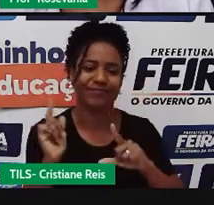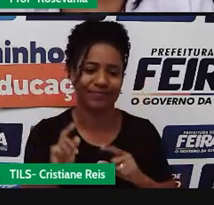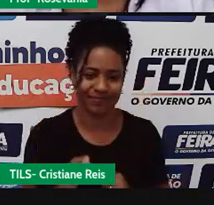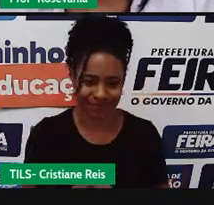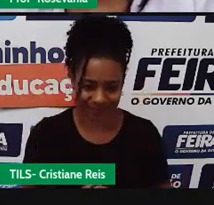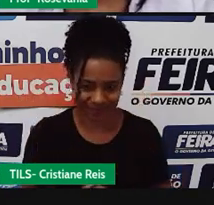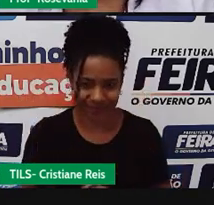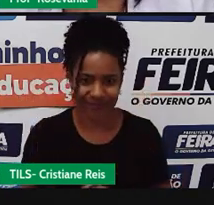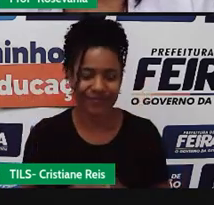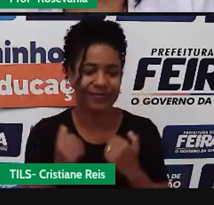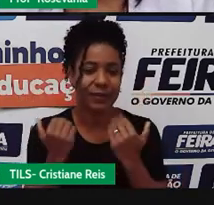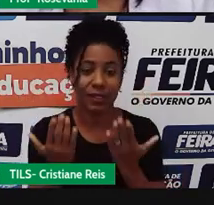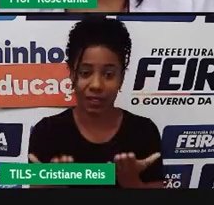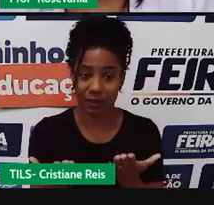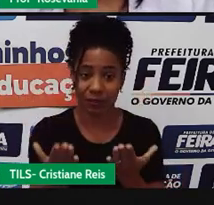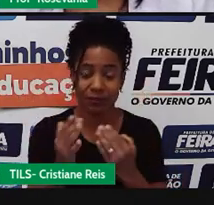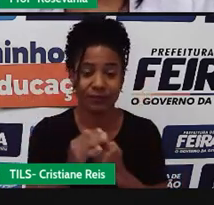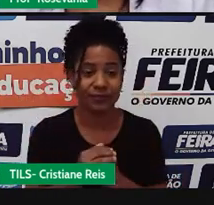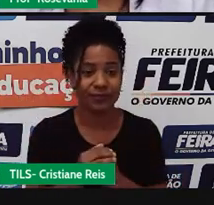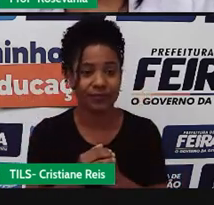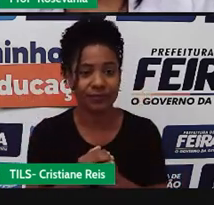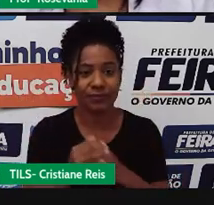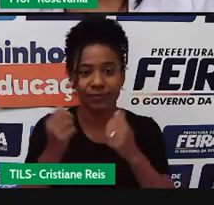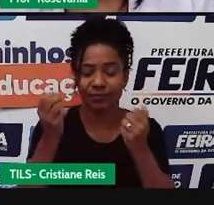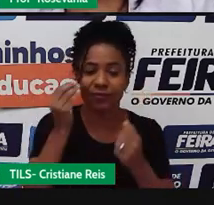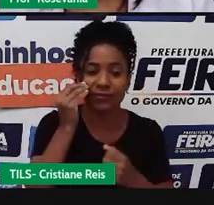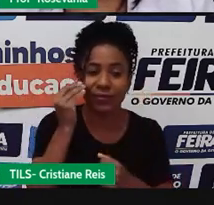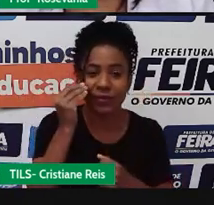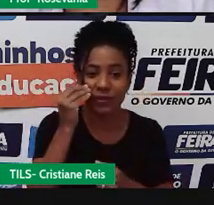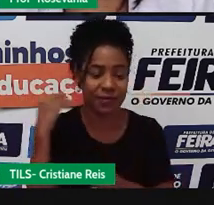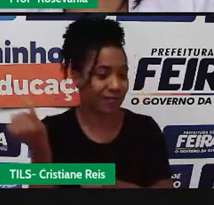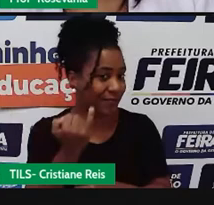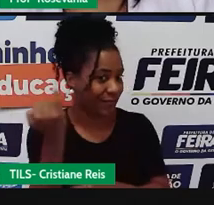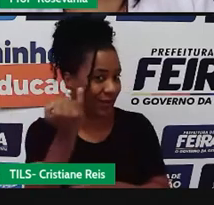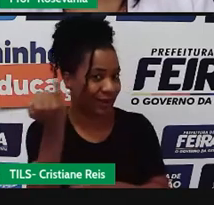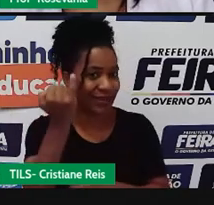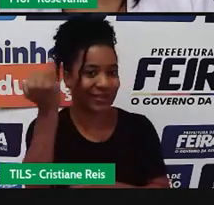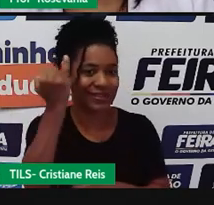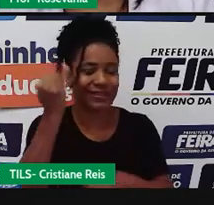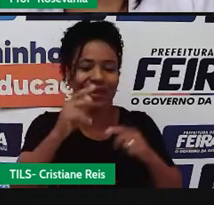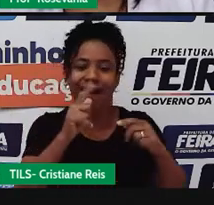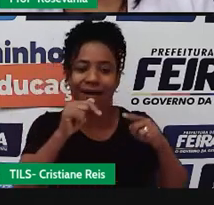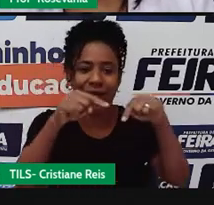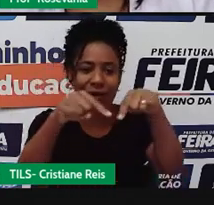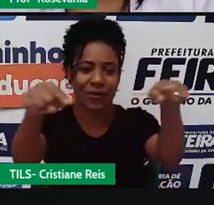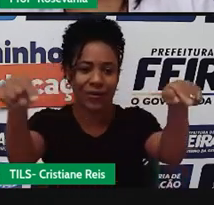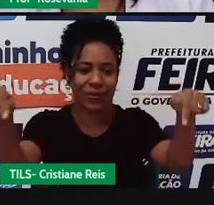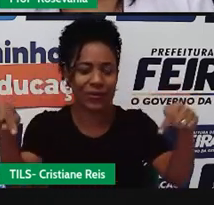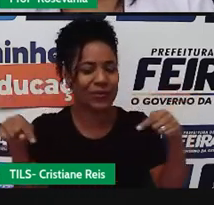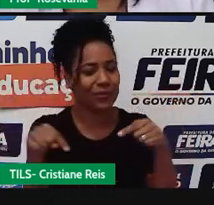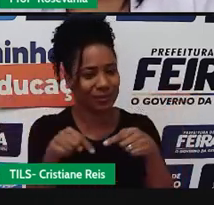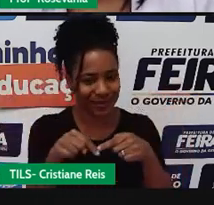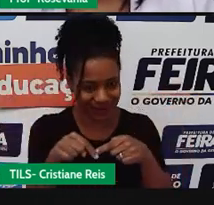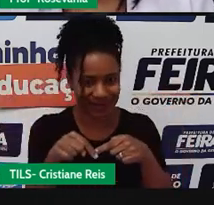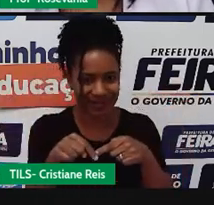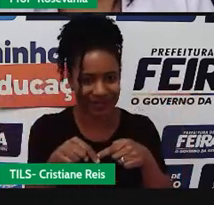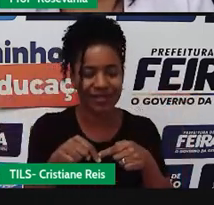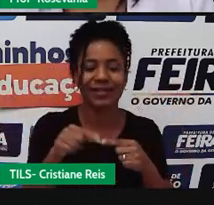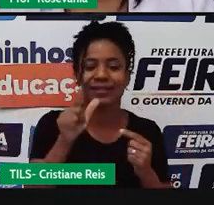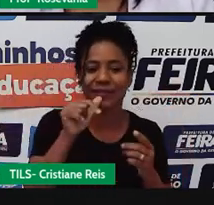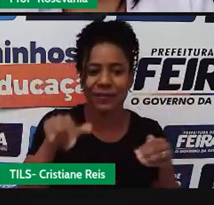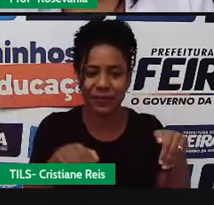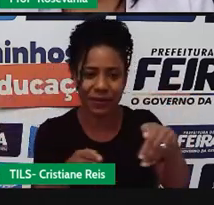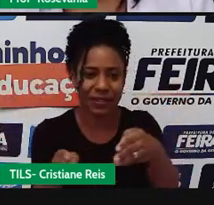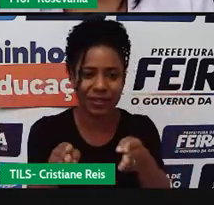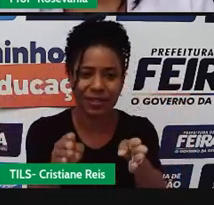E, por fim, né, só a gente falando da importância da bacia, a gente pega essa bacia, né, que é composta pelo Rio Paraguai,